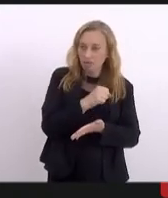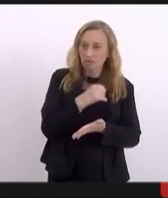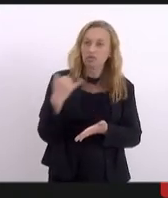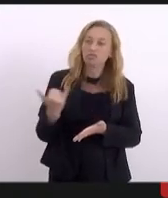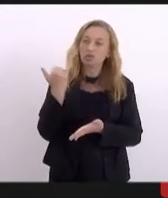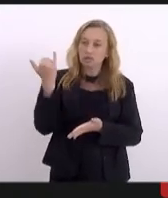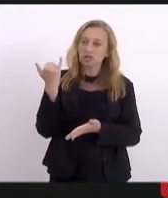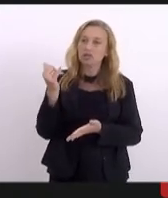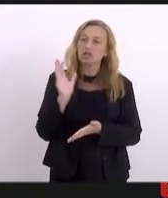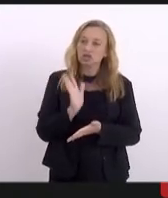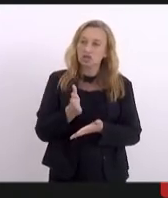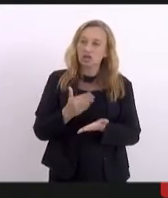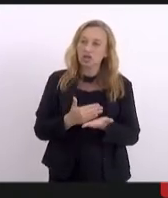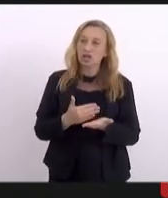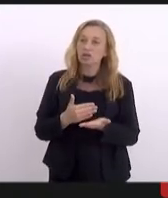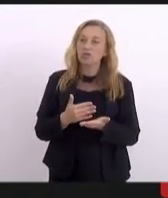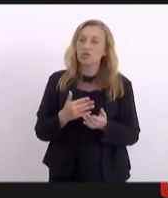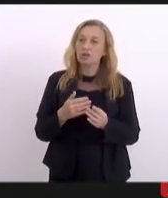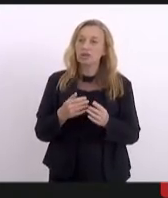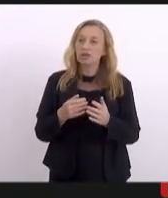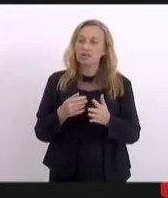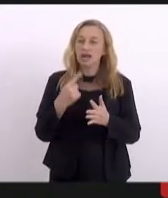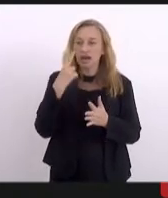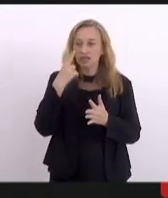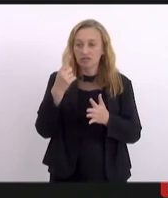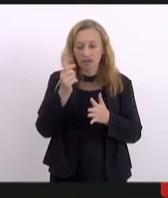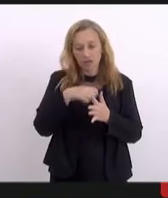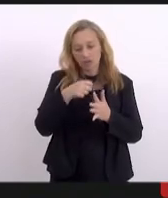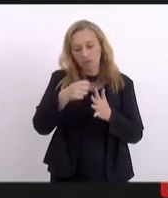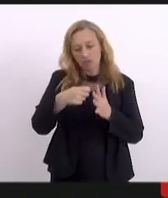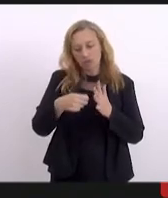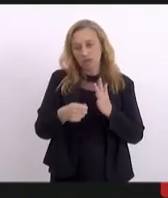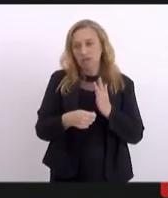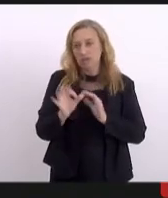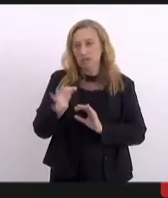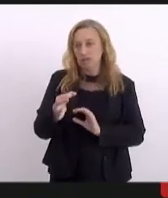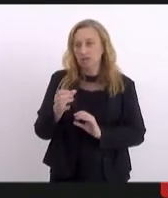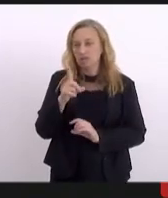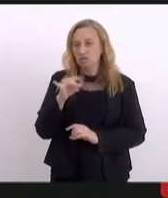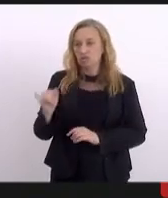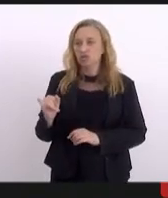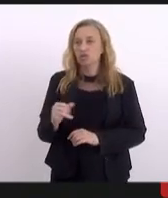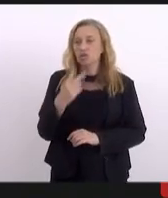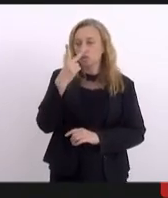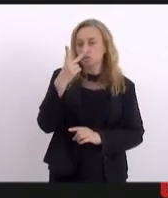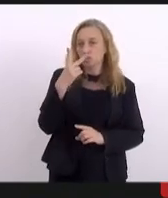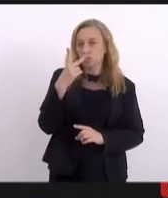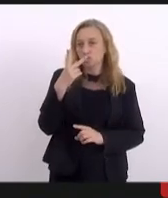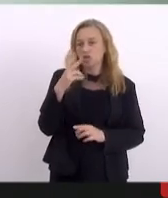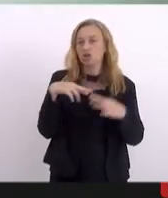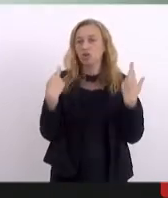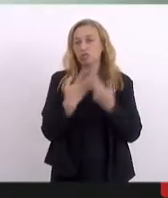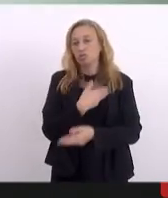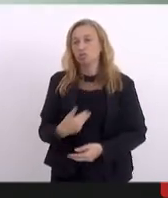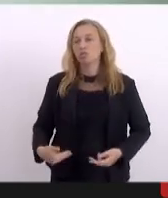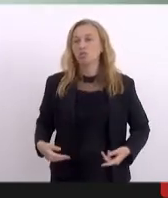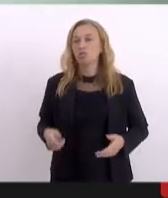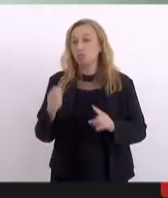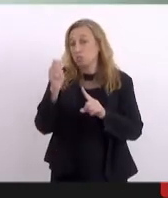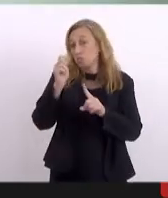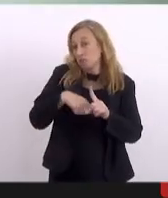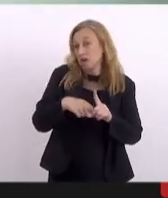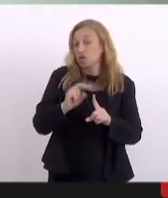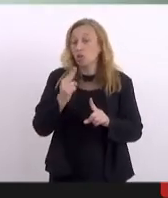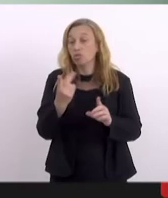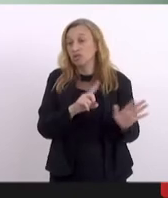para a gente já fazer um calendário e, quem sabe, poder realizar pelo menos duas audiências por mês ou até uma audiência por semana, não tem